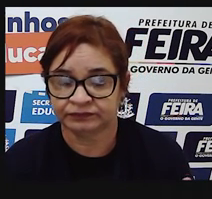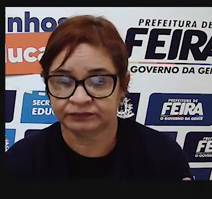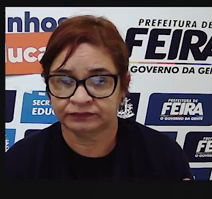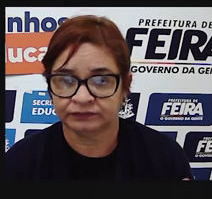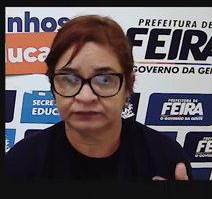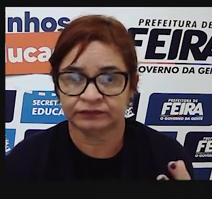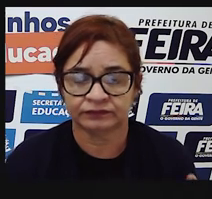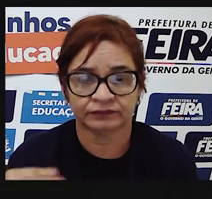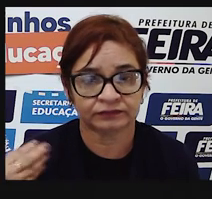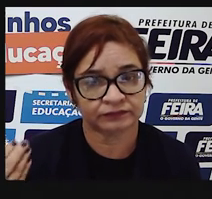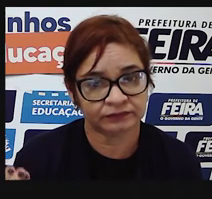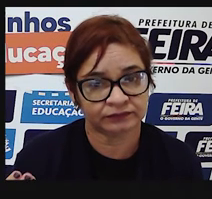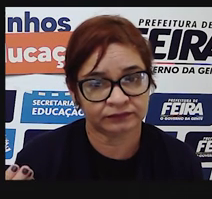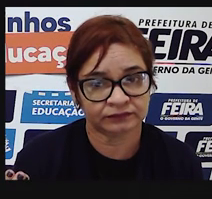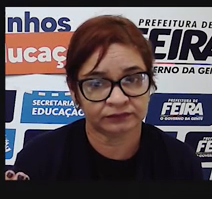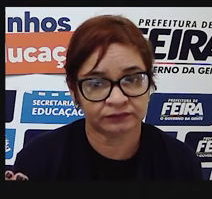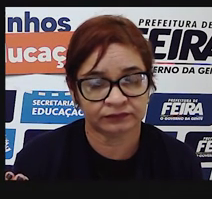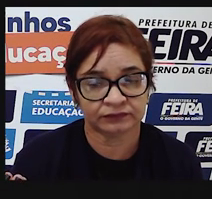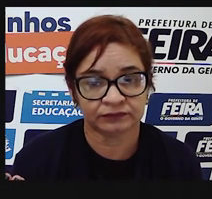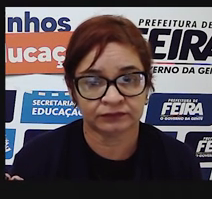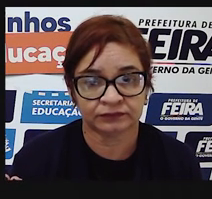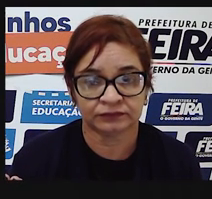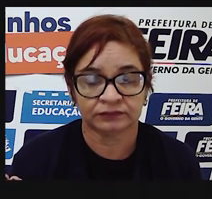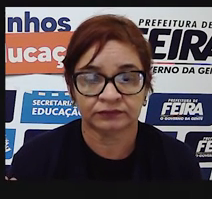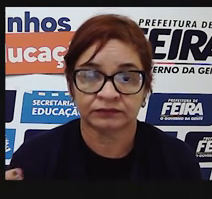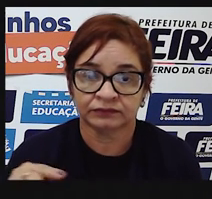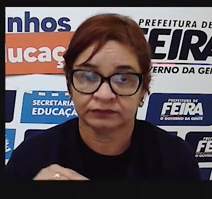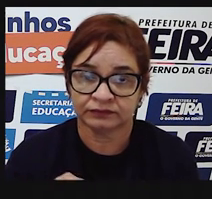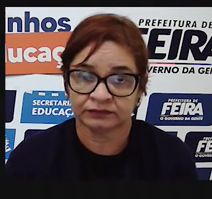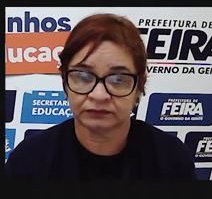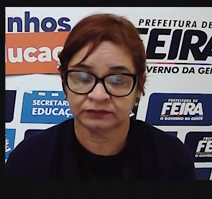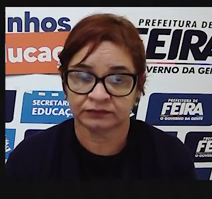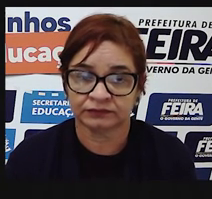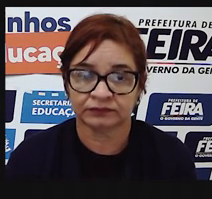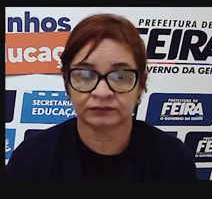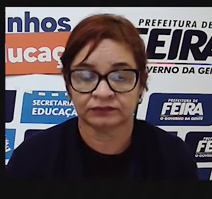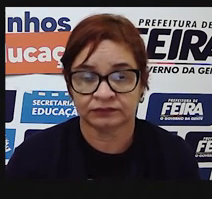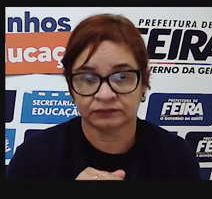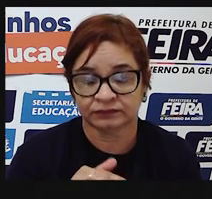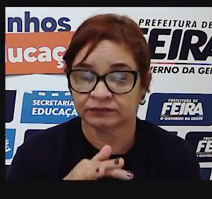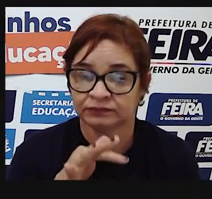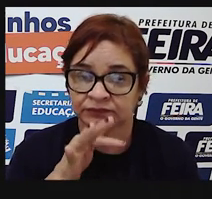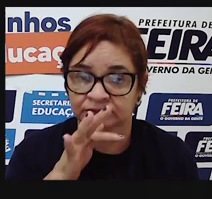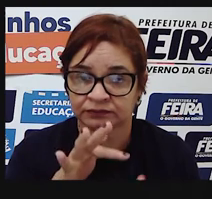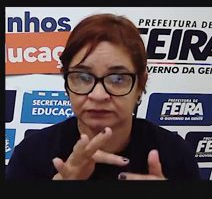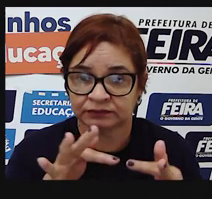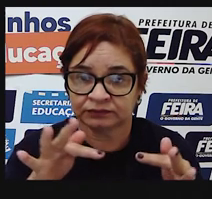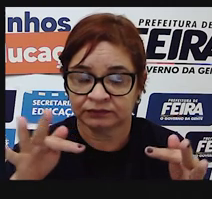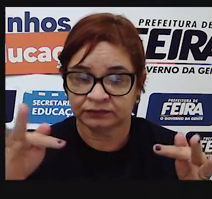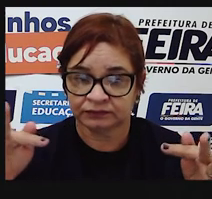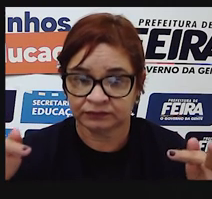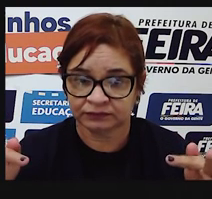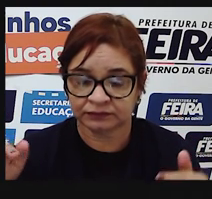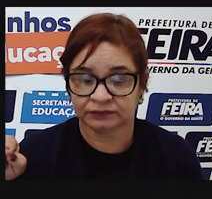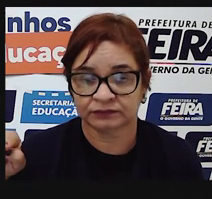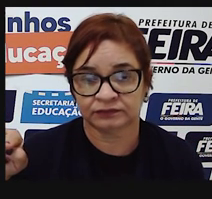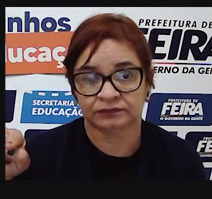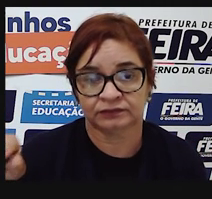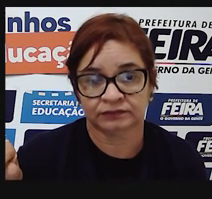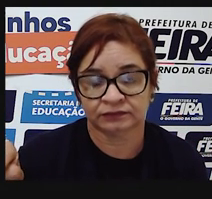ele é utilizado? Usa-se o ponto para indicar uma pausa prolongada, usado no final da frase.